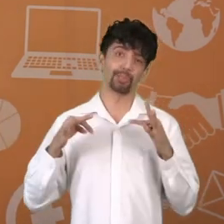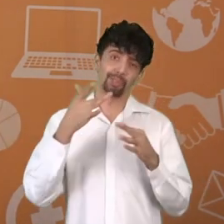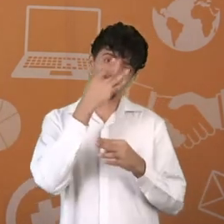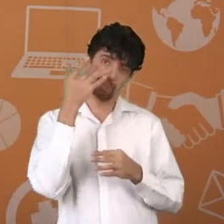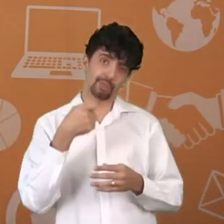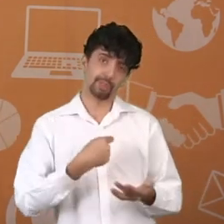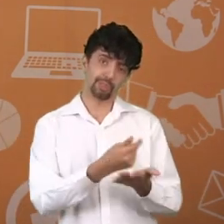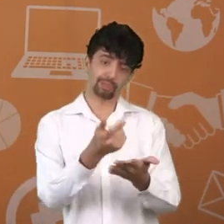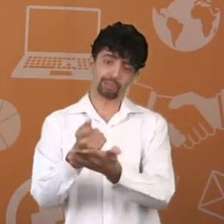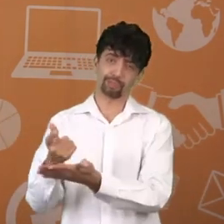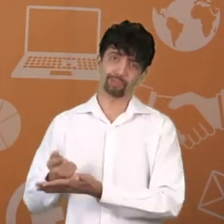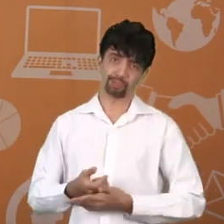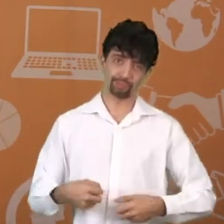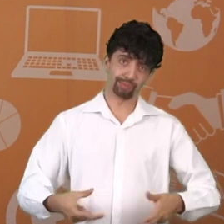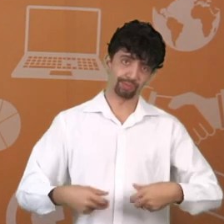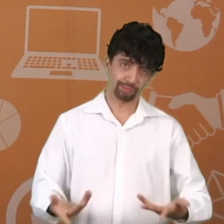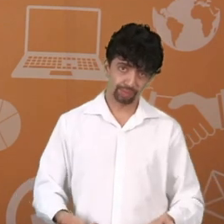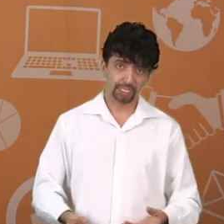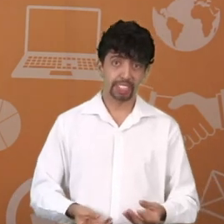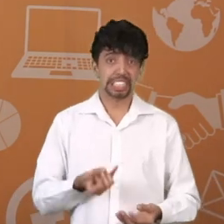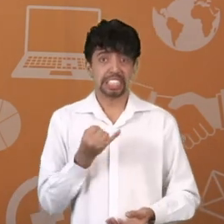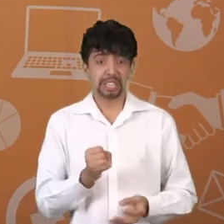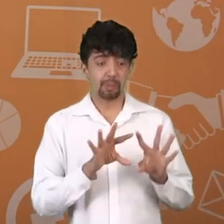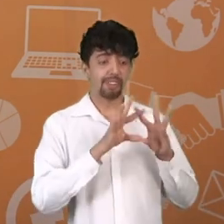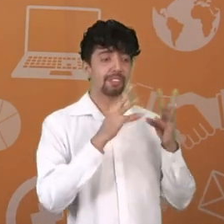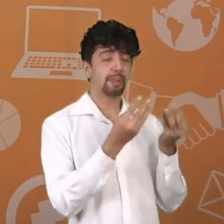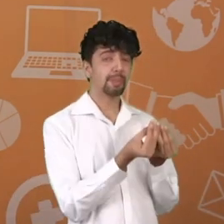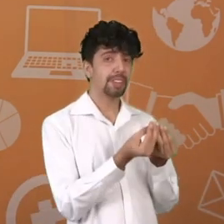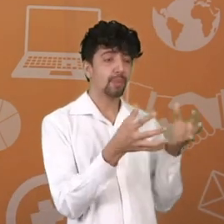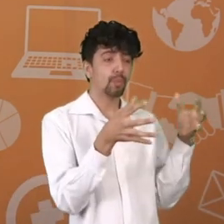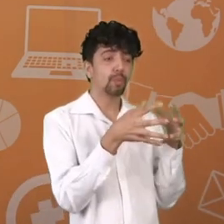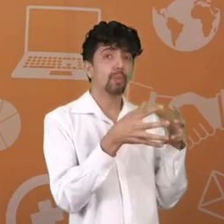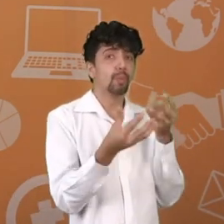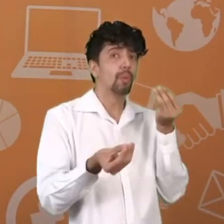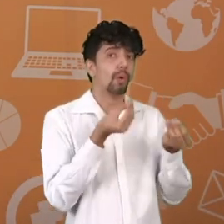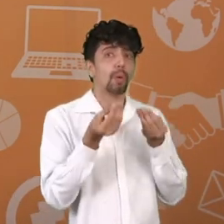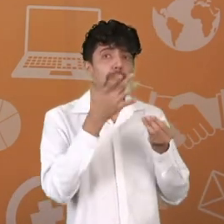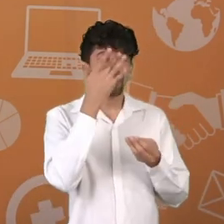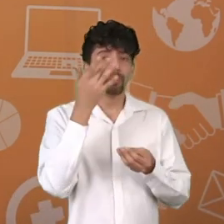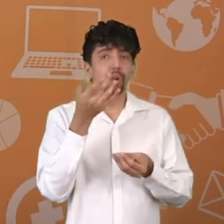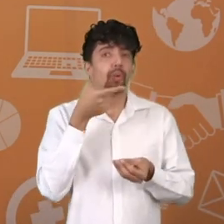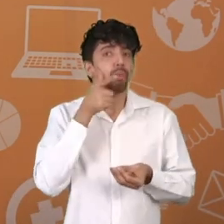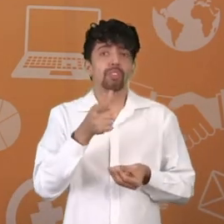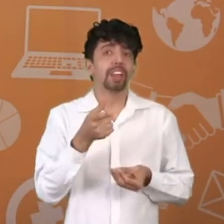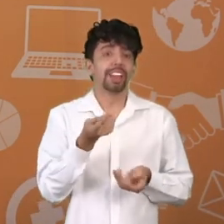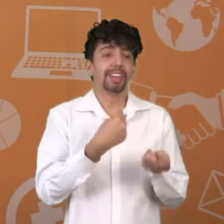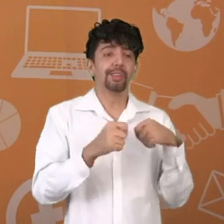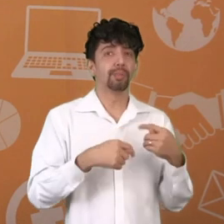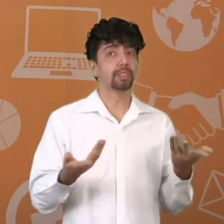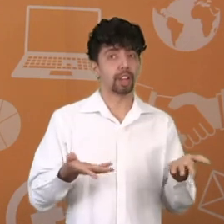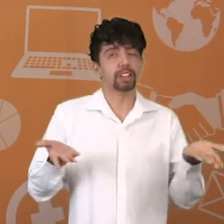E aí, como é que controla uma família onde todos podem gastar? E é nesse sentido que esse vídeo aqui